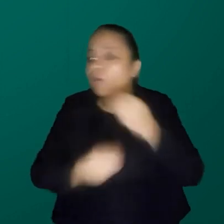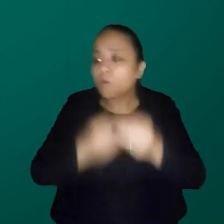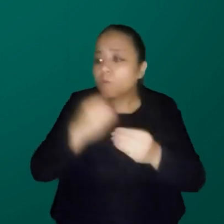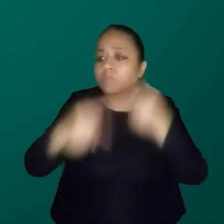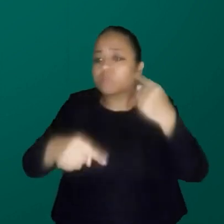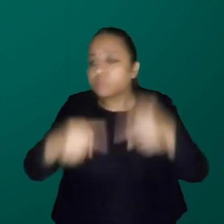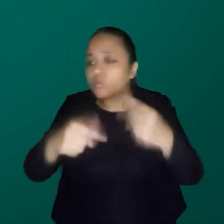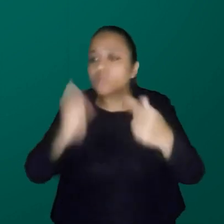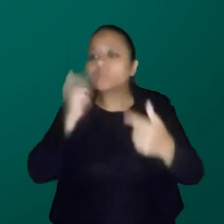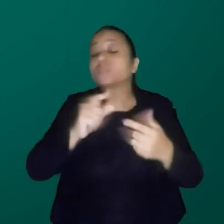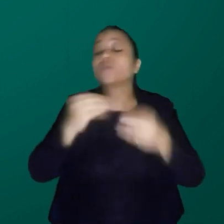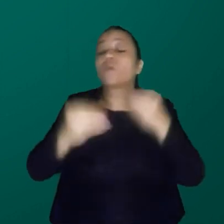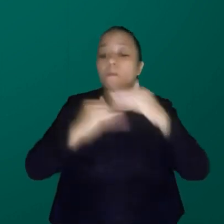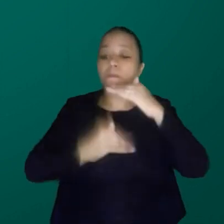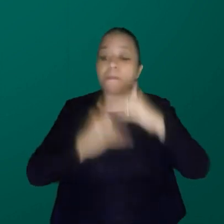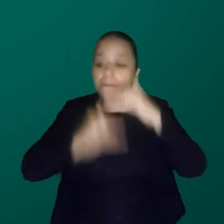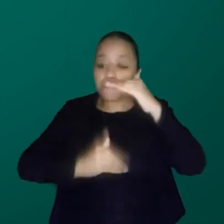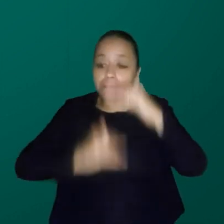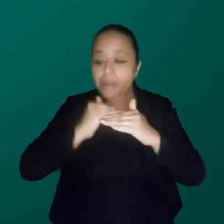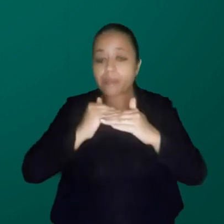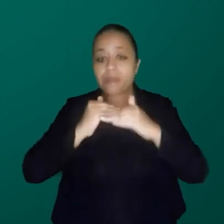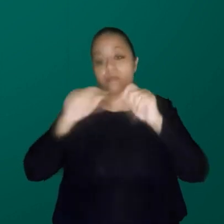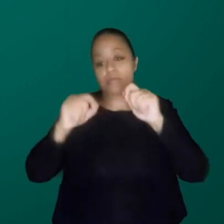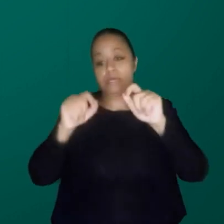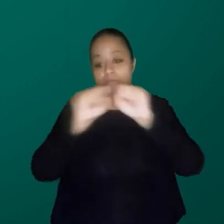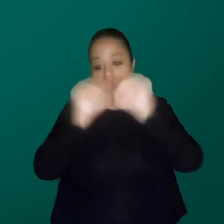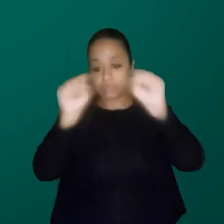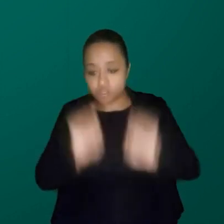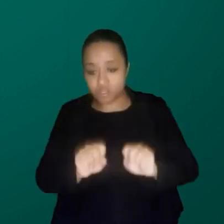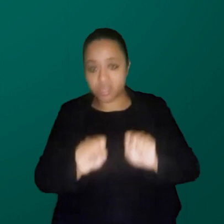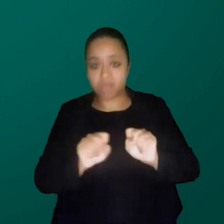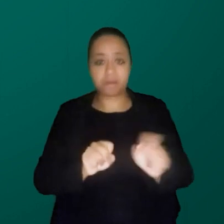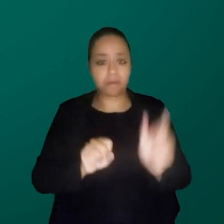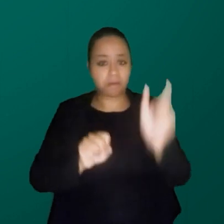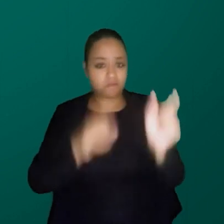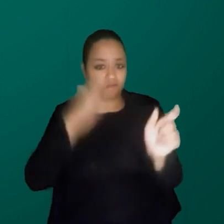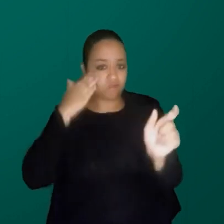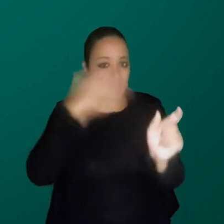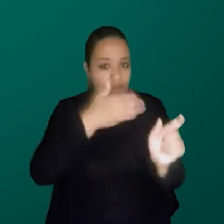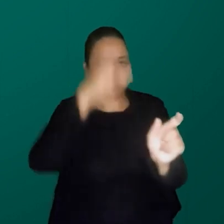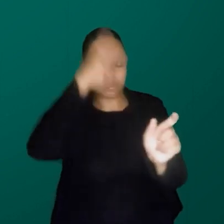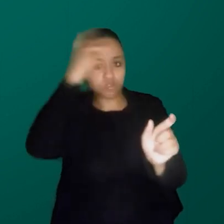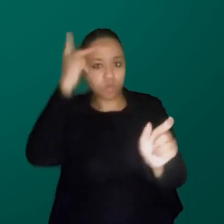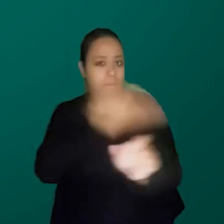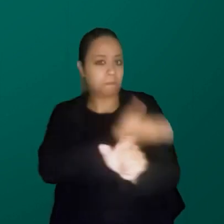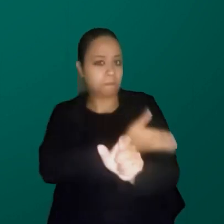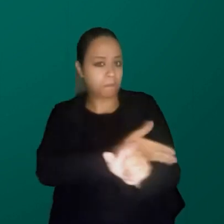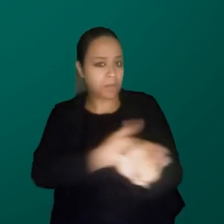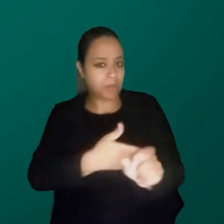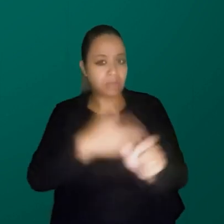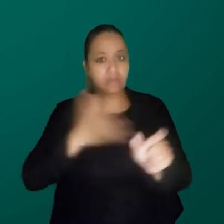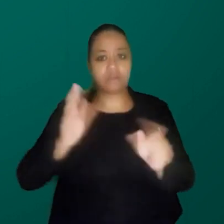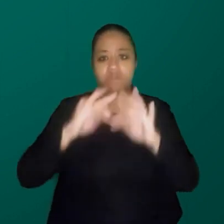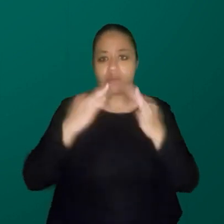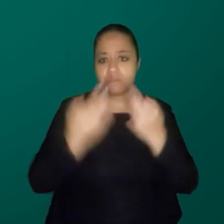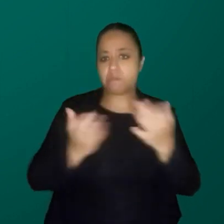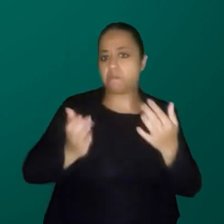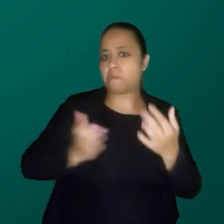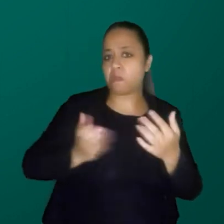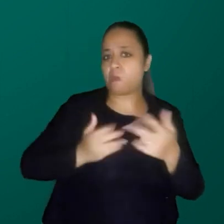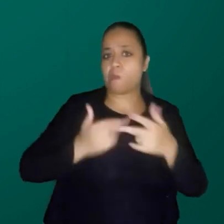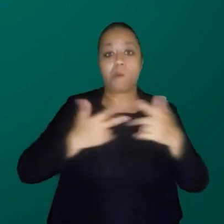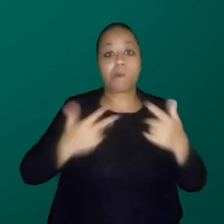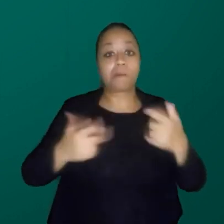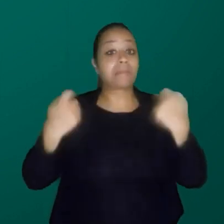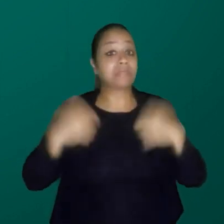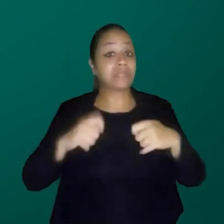equidade. É eu pegar esse sistema que foi desenhado para homem branco de família classe média alta se dar bem e transformar